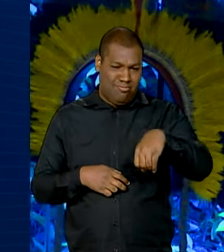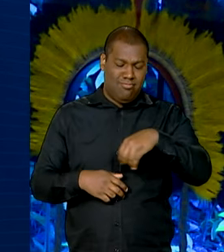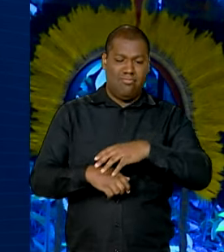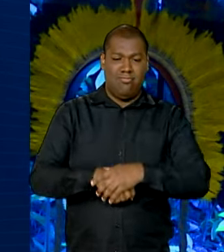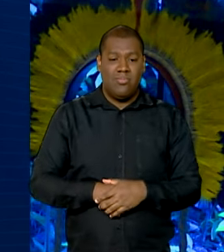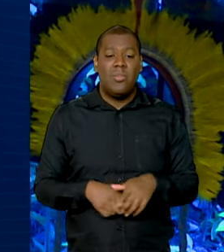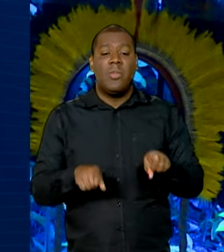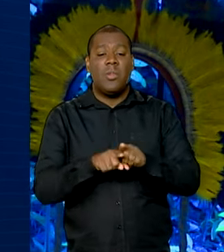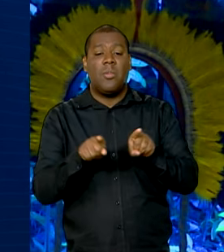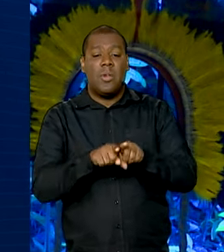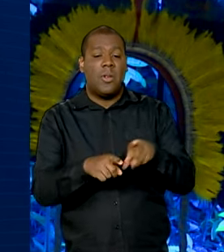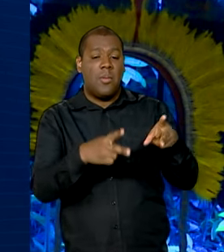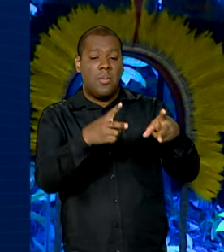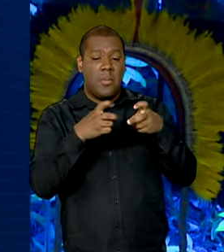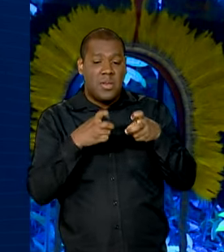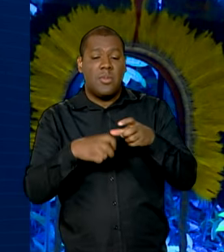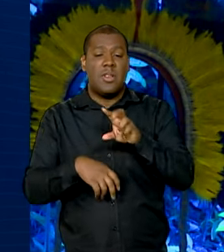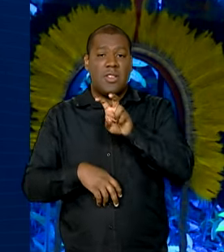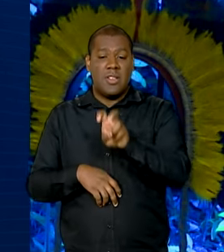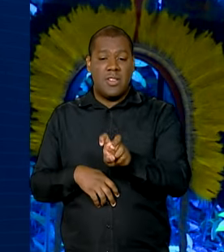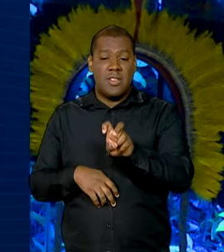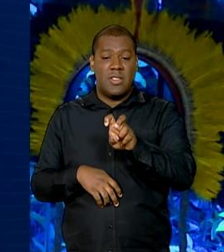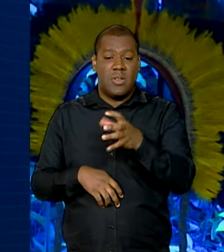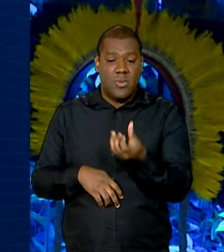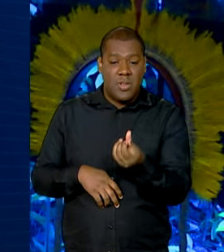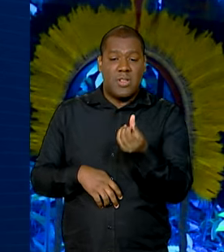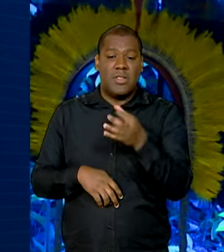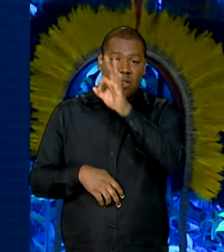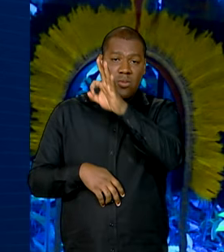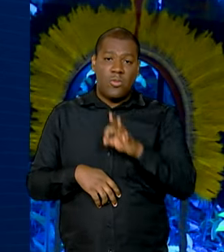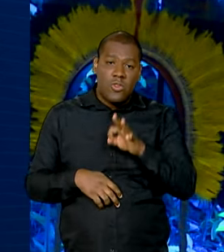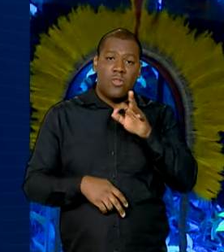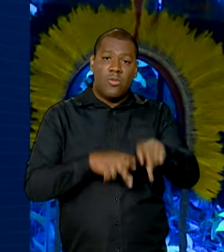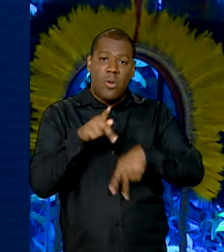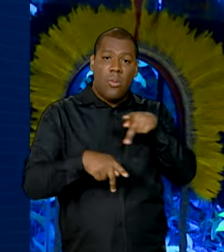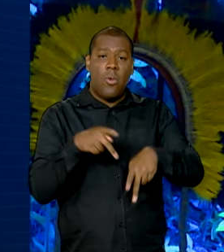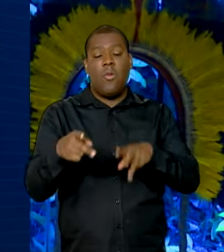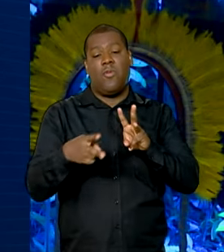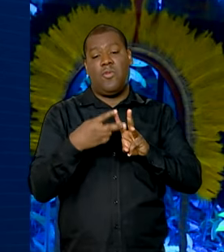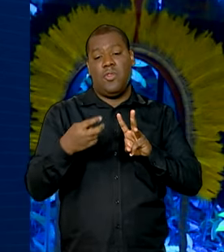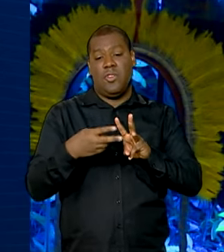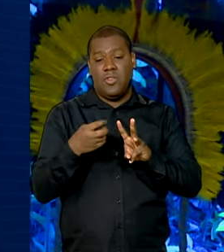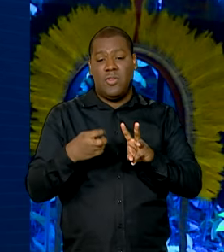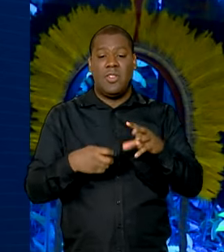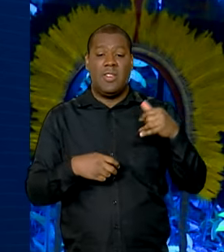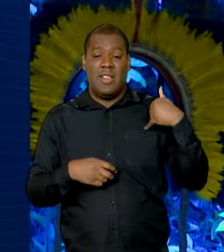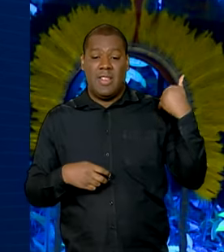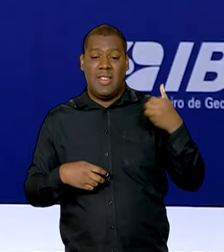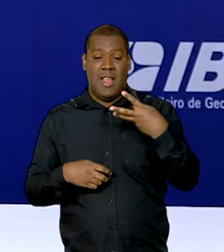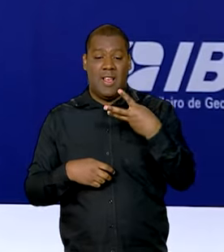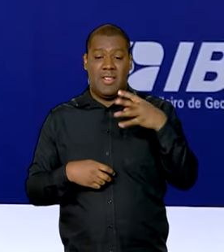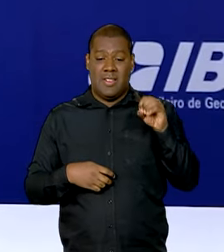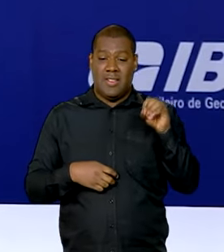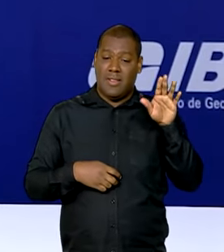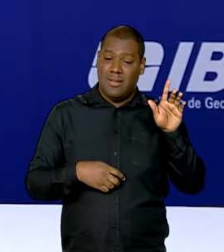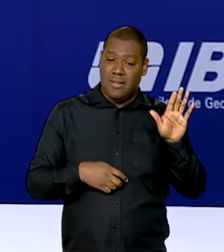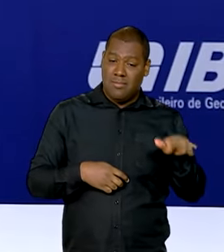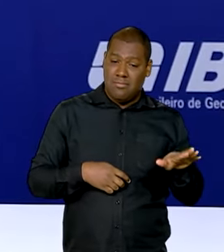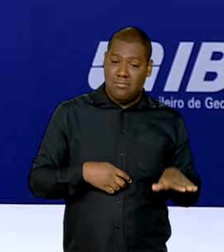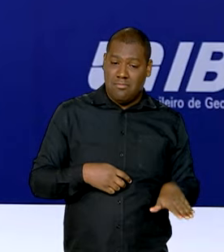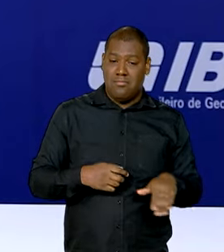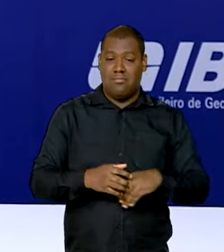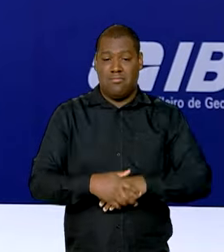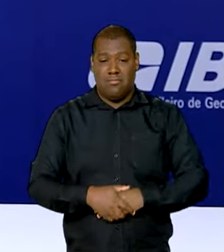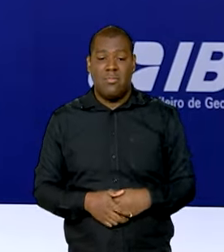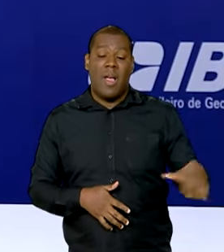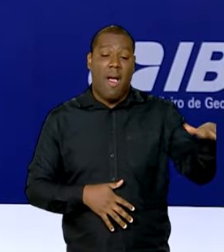que 56,10% dos indígenas têm menos de 30 anos de idade. Isso nos mostra que dentro